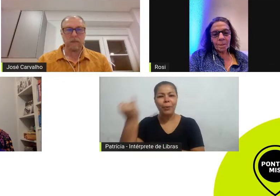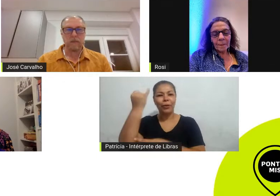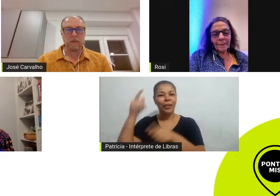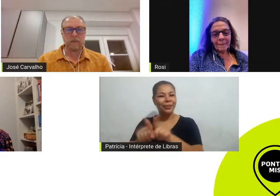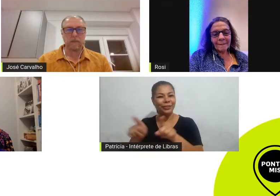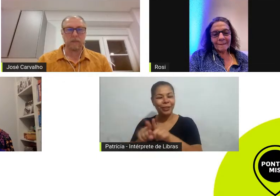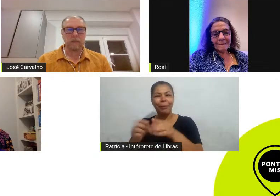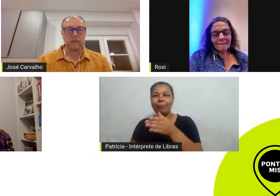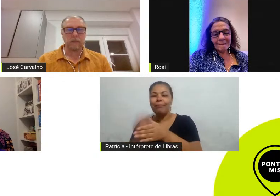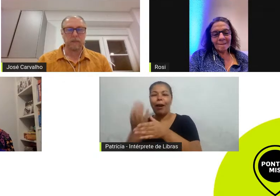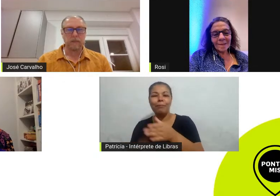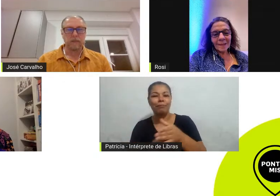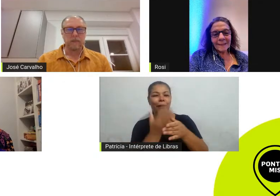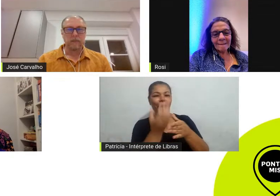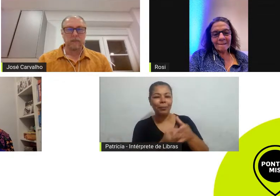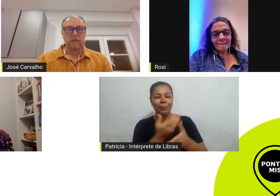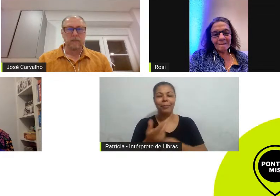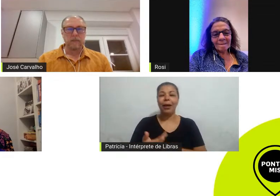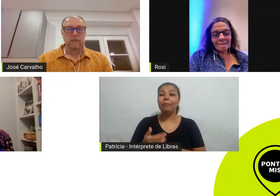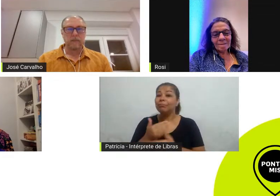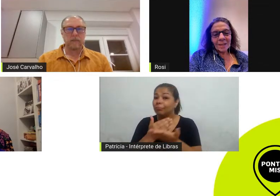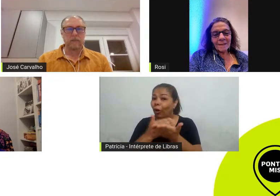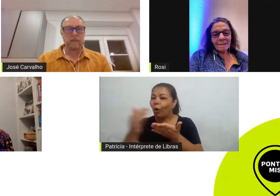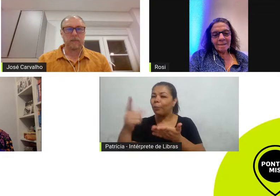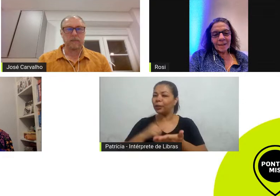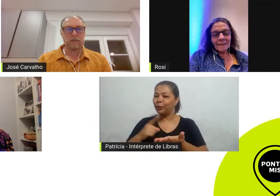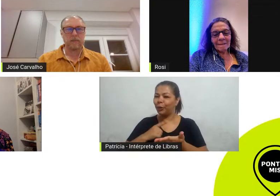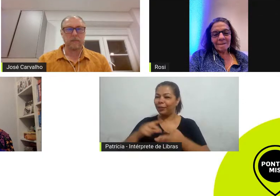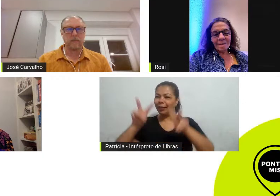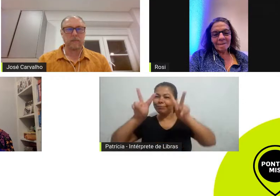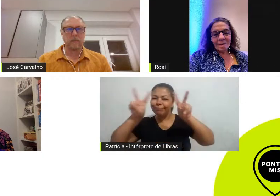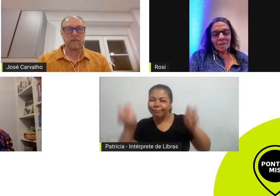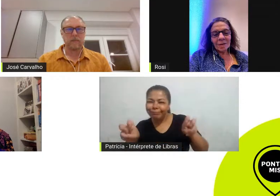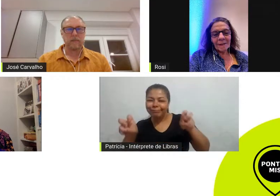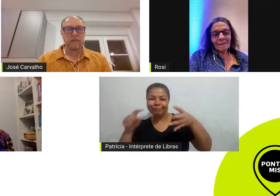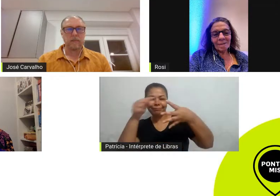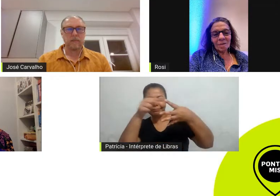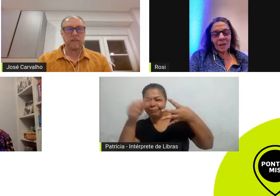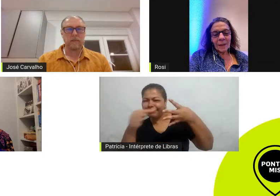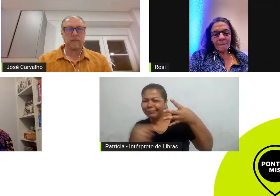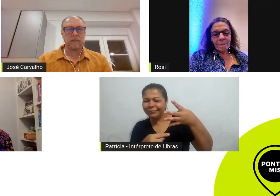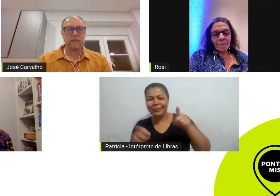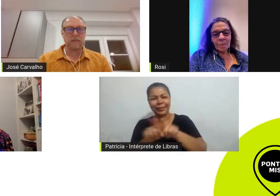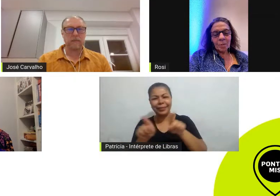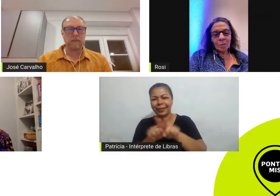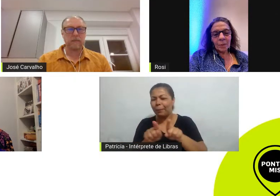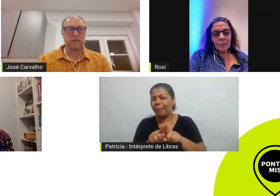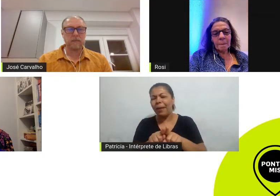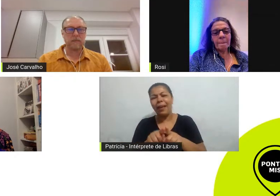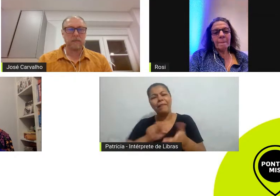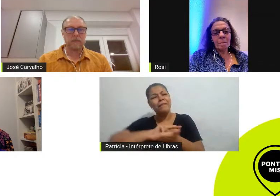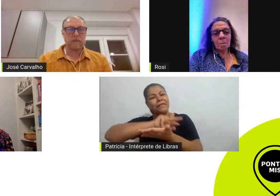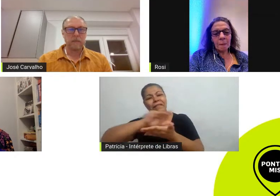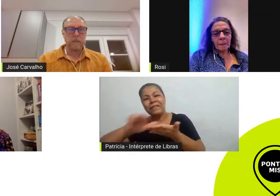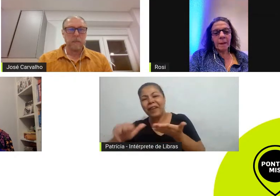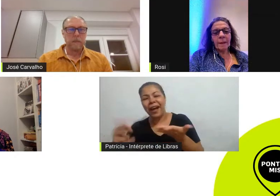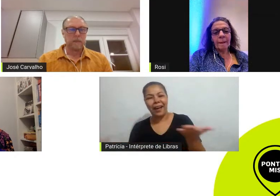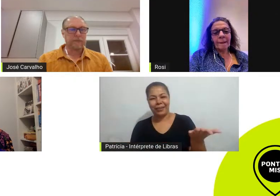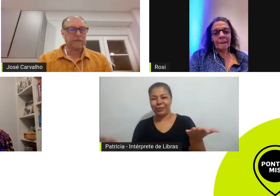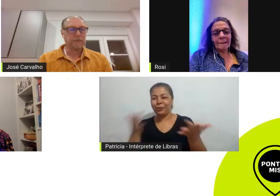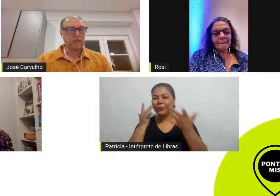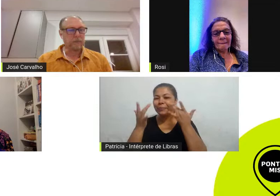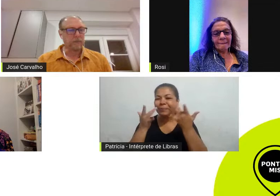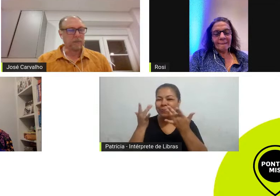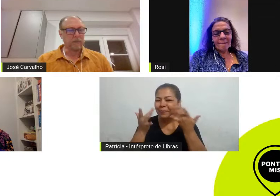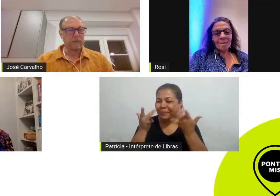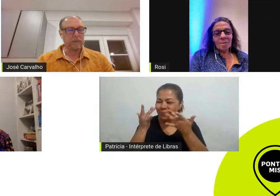surgiu Noite dos Assassinos Vem Buscar-me que ainda sou teu Foi Bom Meu Bem texto também sobre as relações sexuais